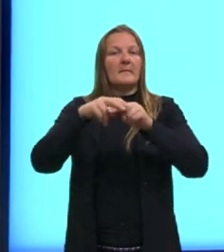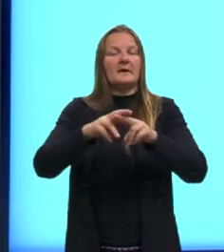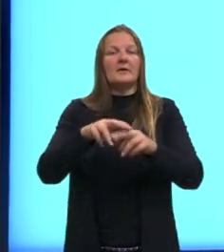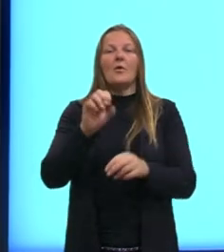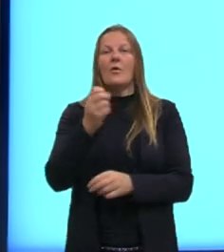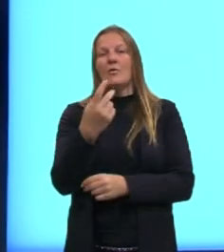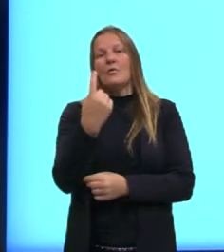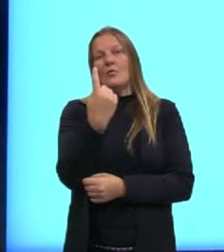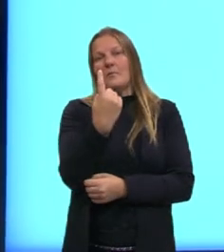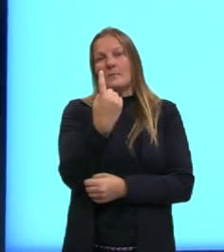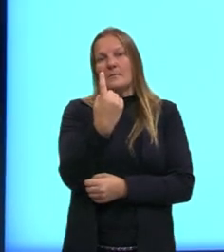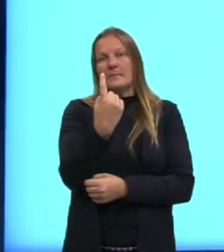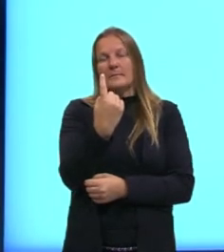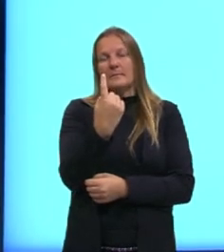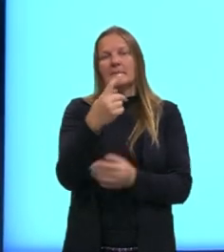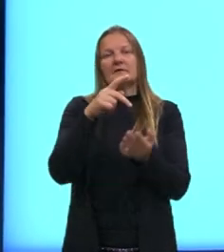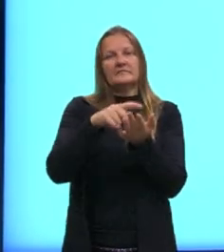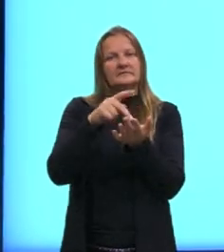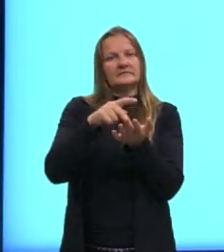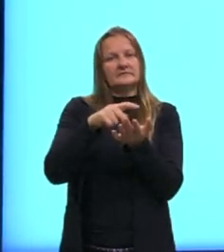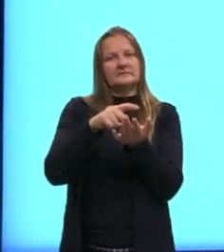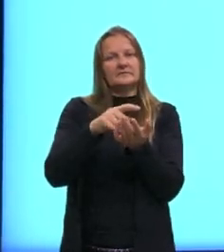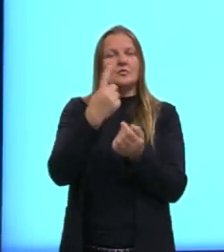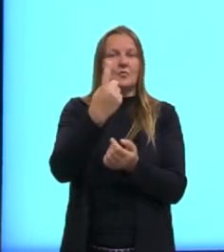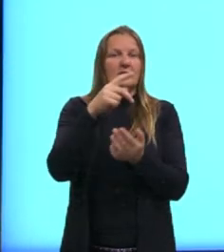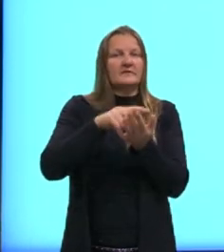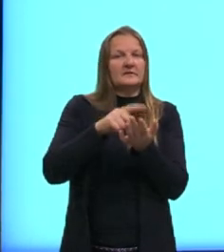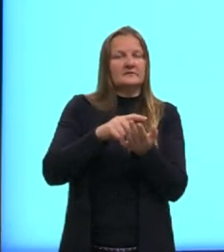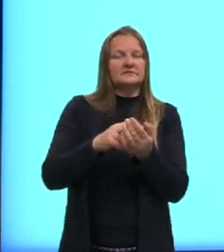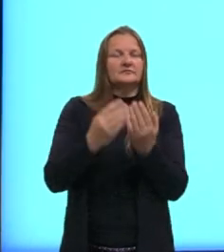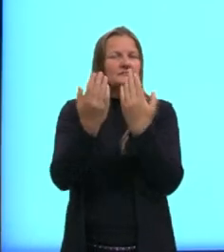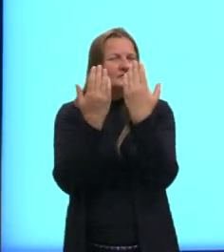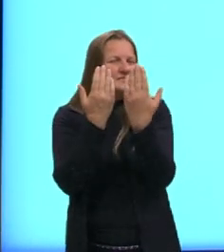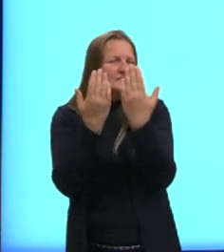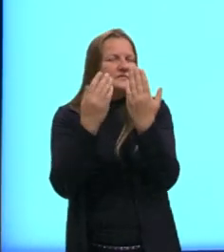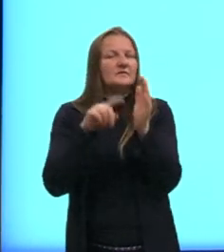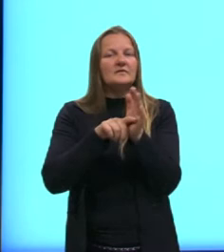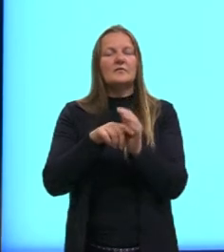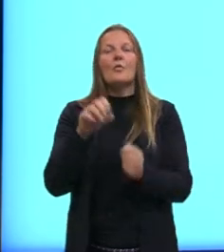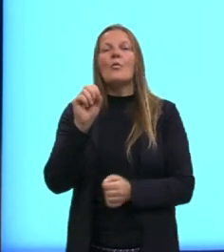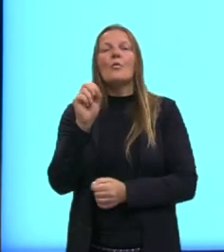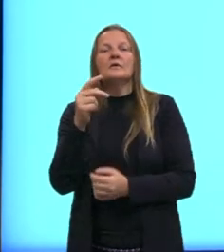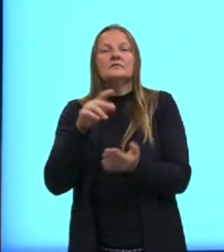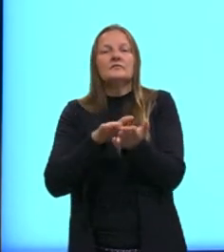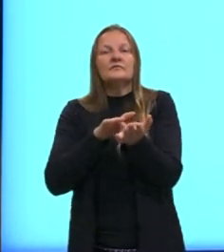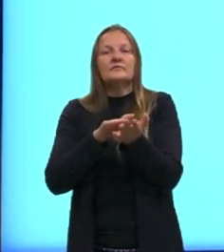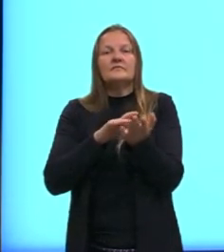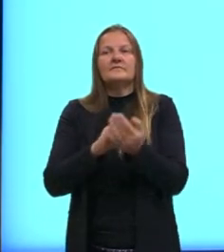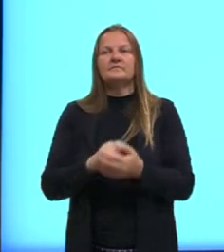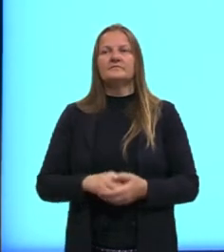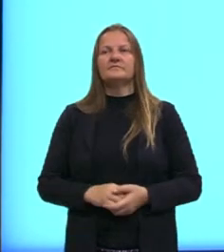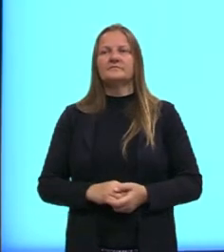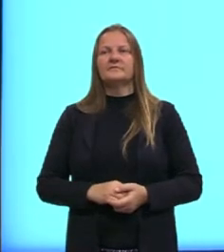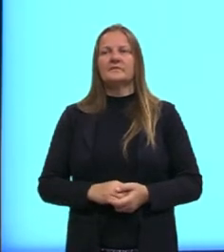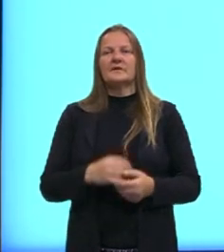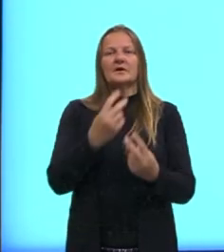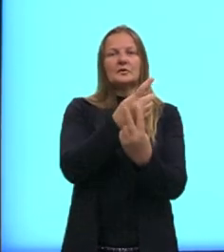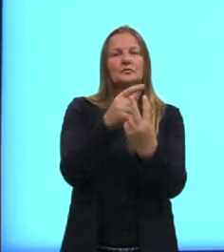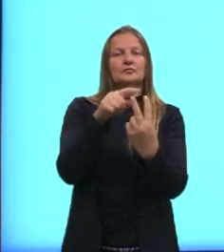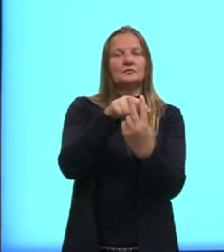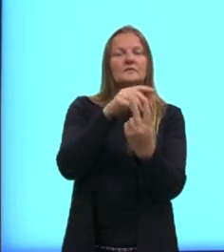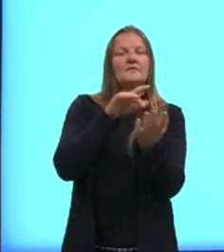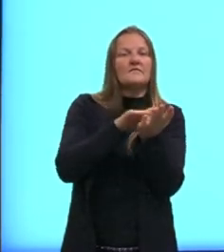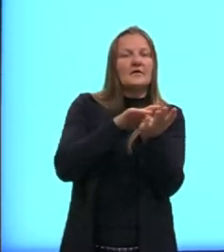pelo menos uma delas for verdadeira. Só vai ser falsa a nossa disjunção quando as duas